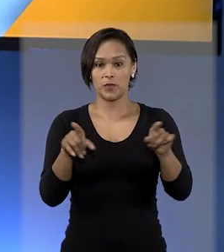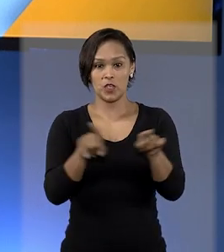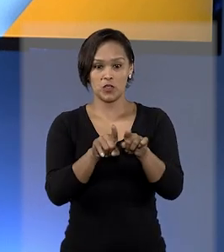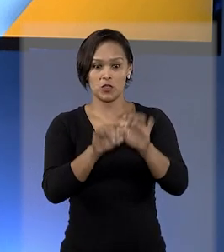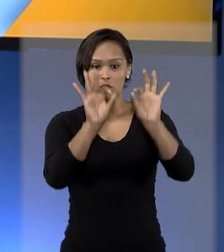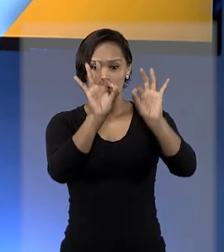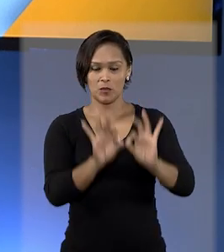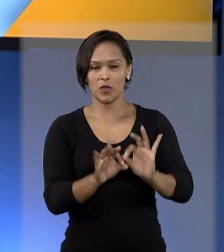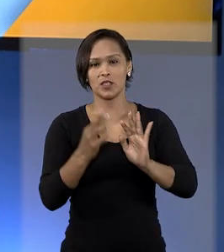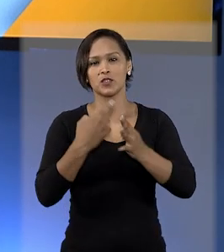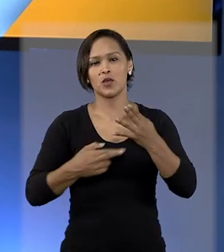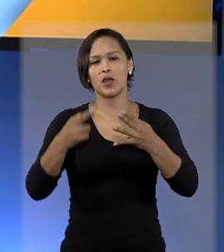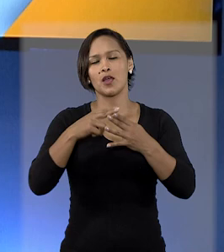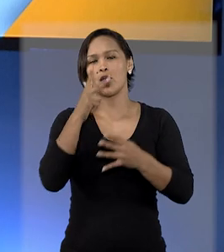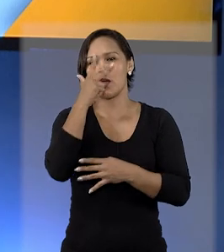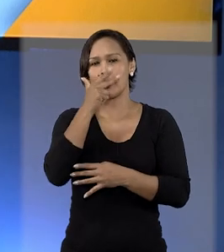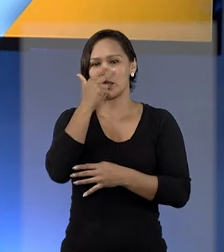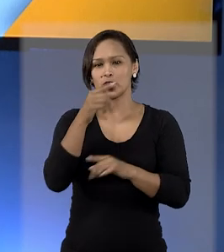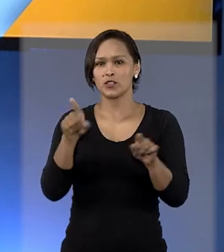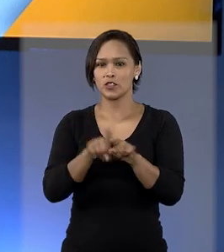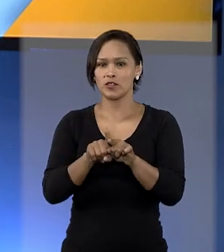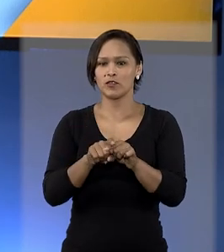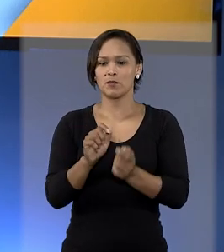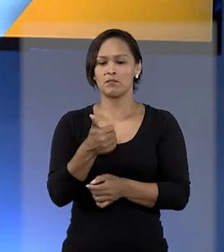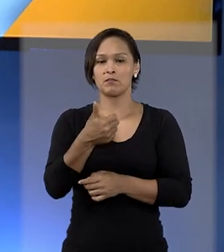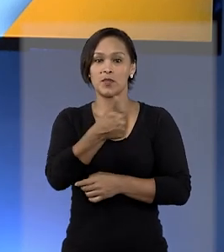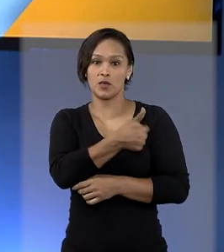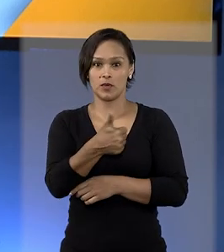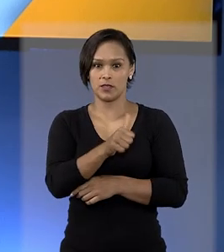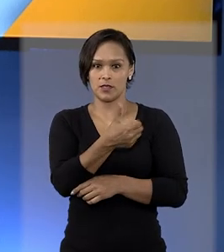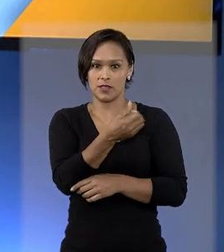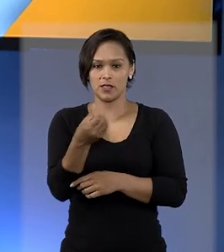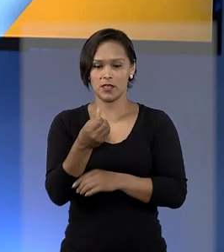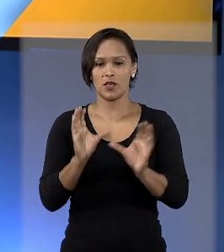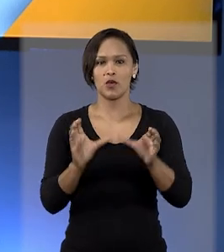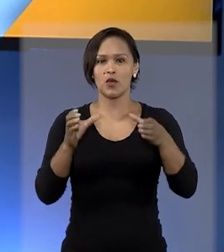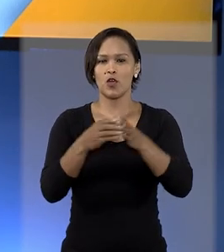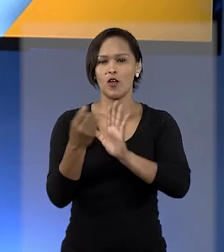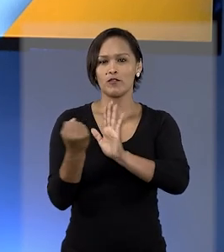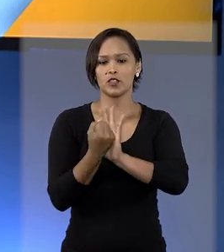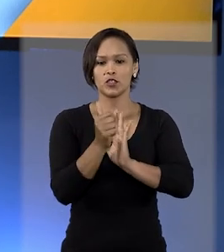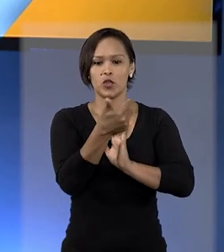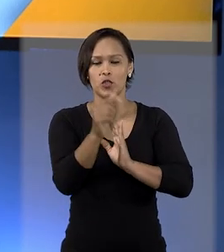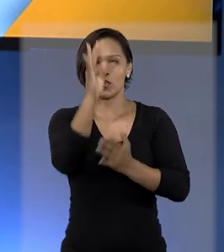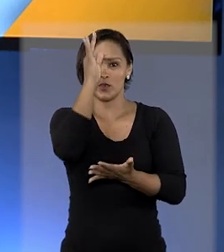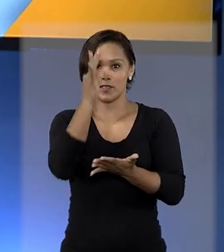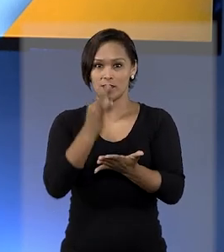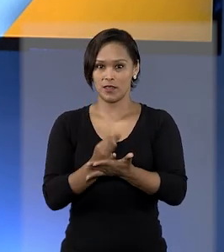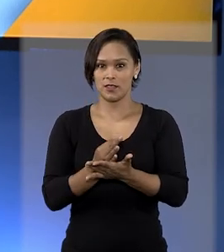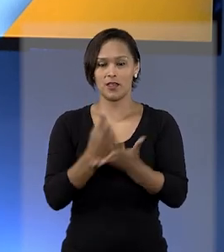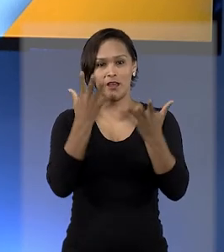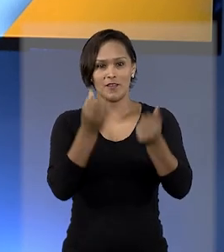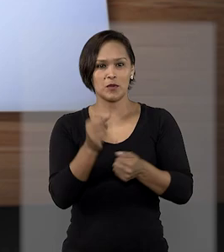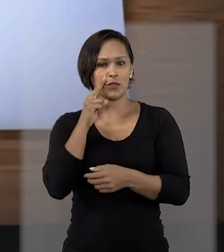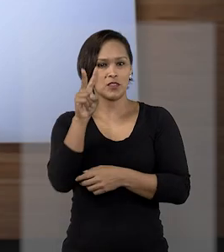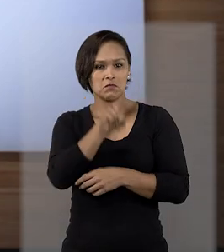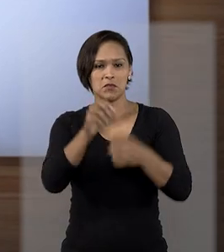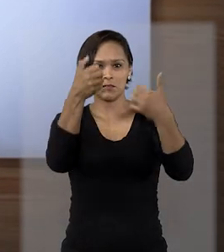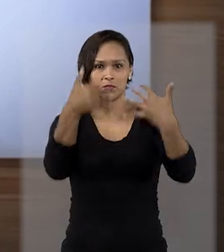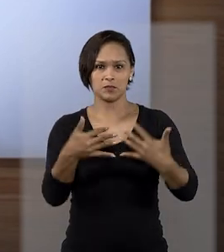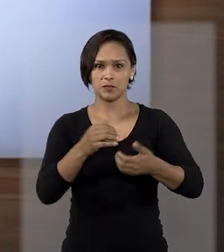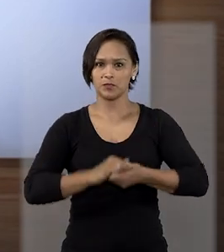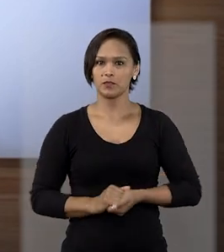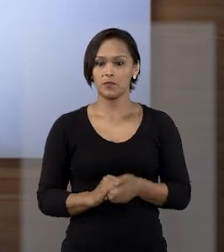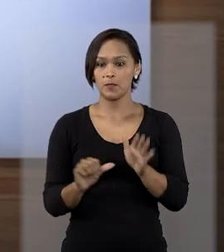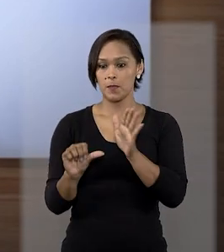dos recursos repetitivos, tema 1016, o colegiado fixou duas teses. Vamos ver o que elas dizem. A